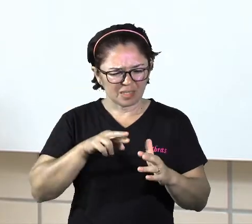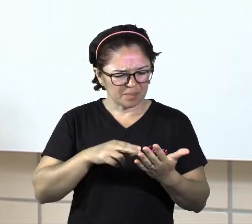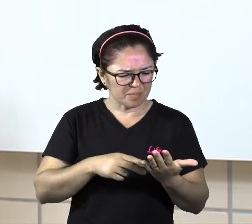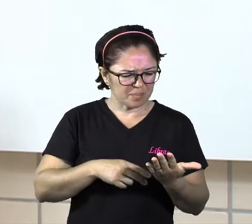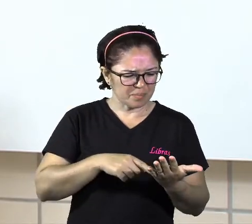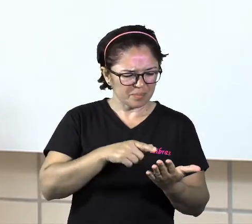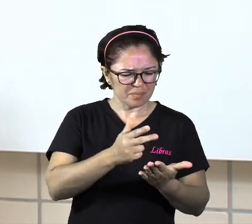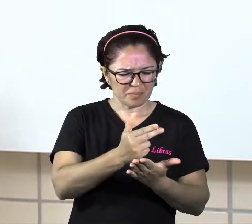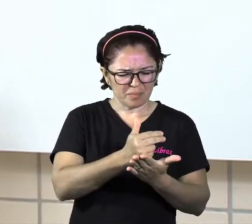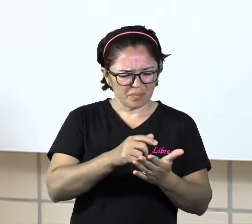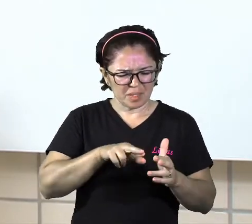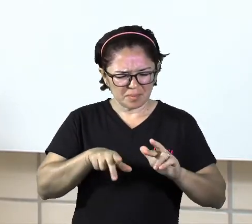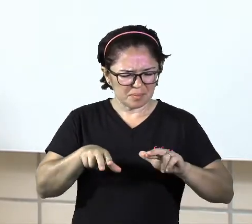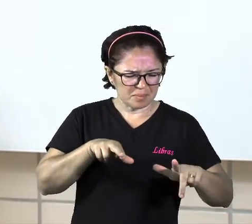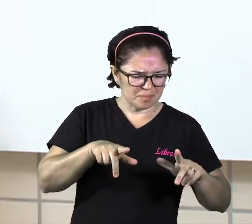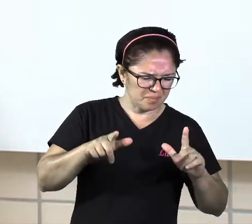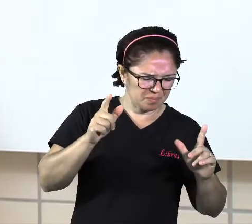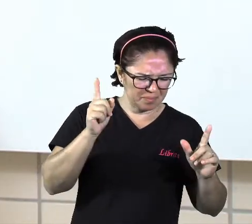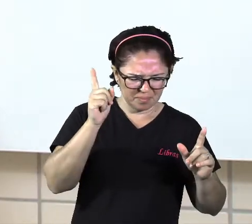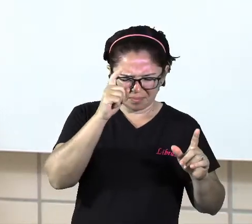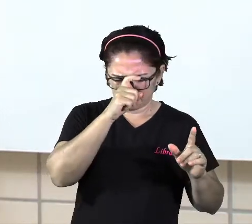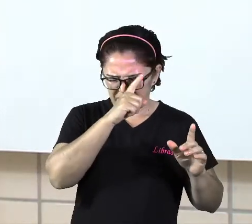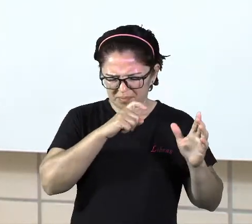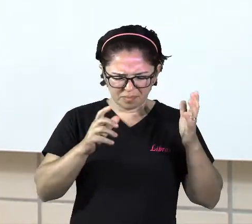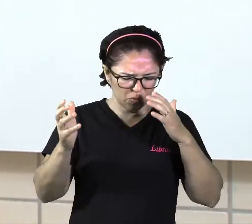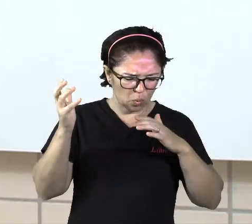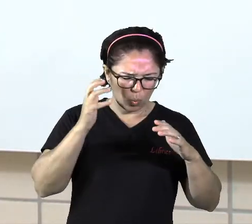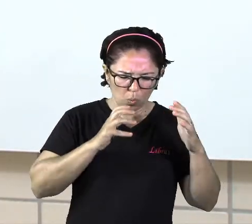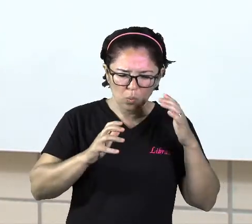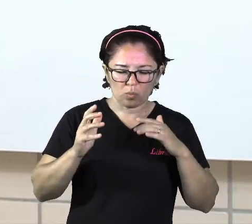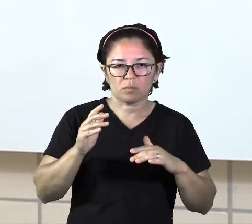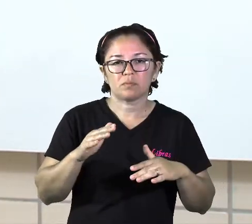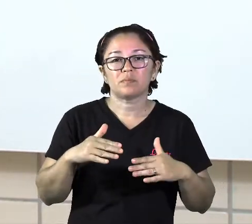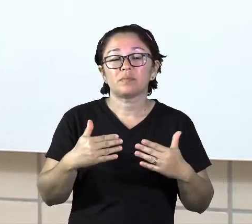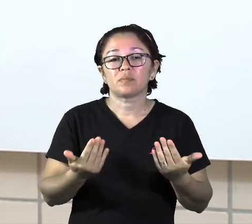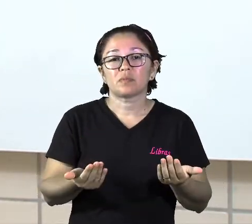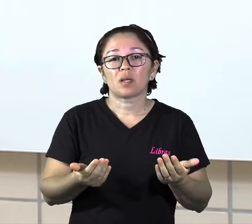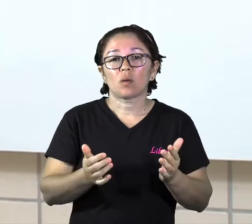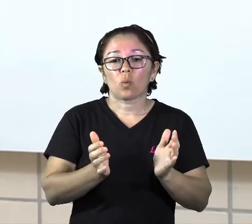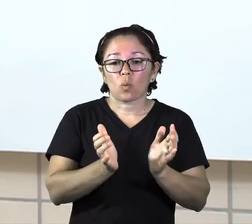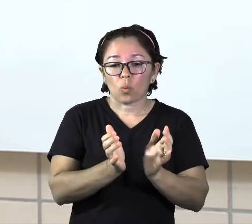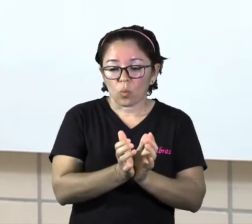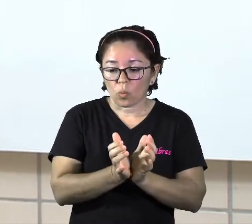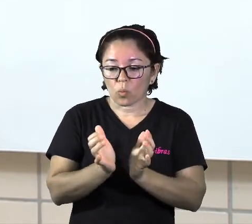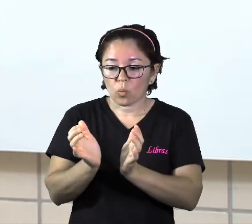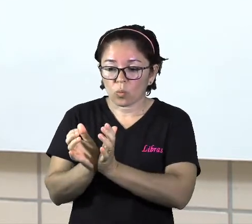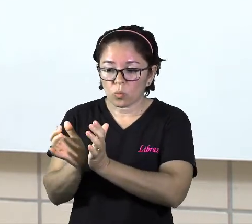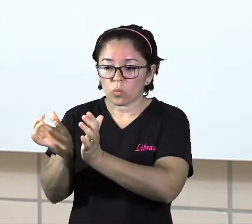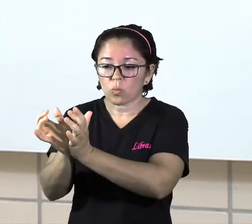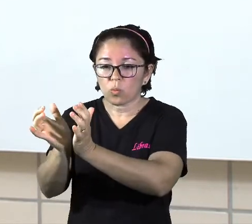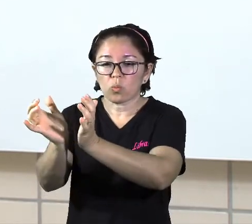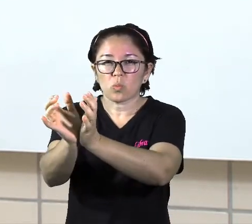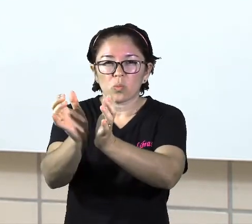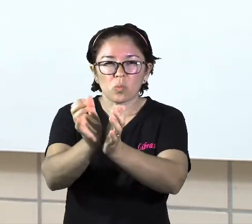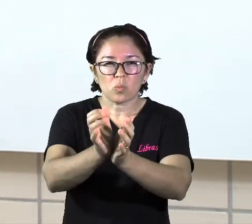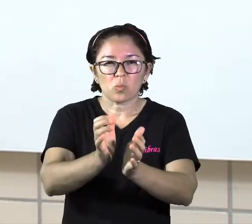alguns povos começaram a utilizar também sinais e agora esses sinais